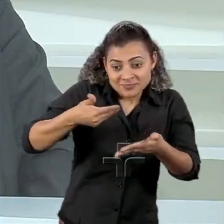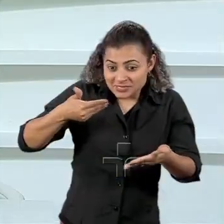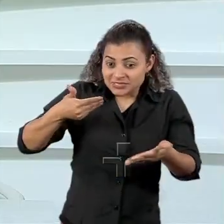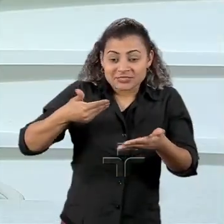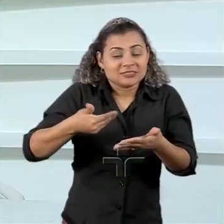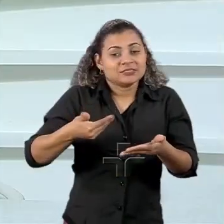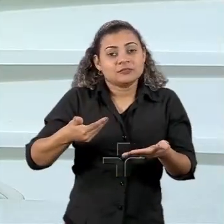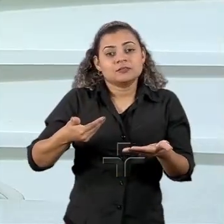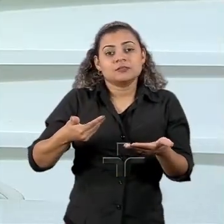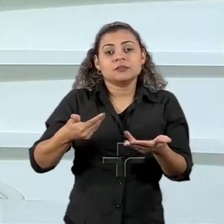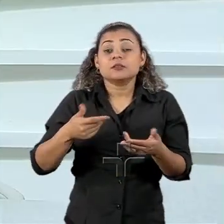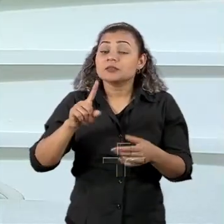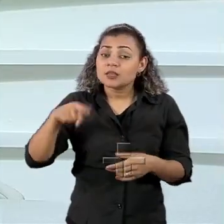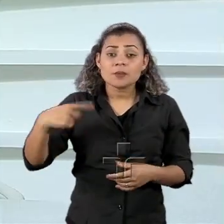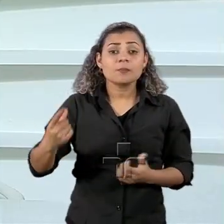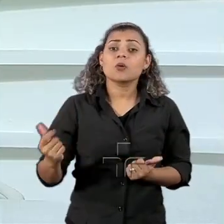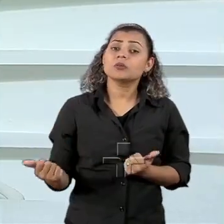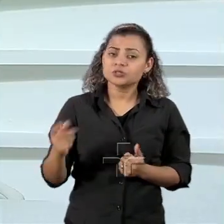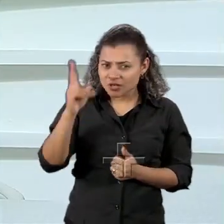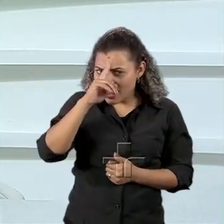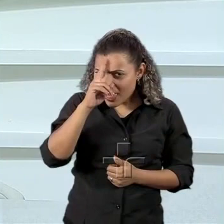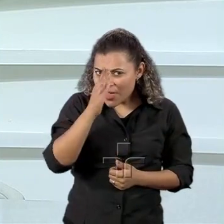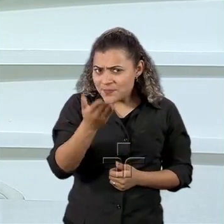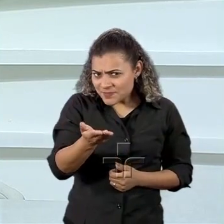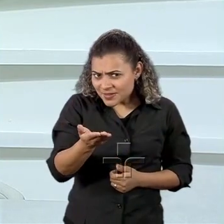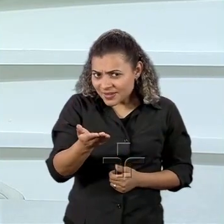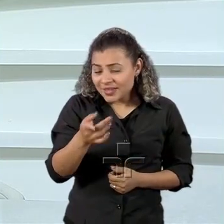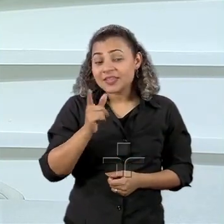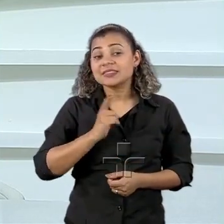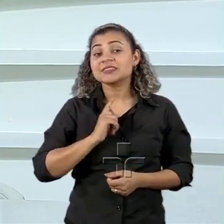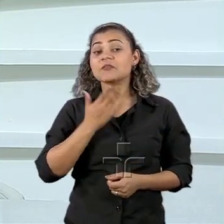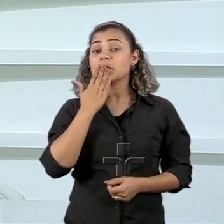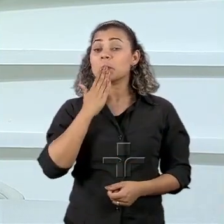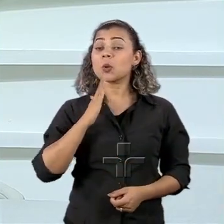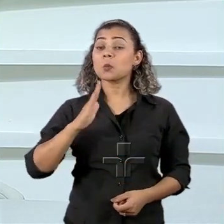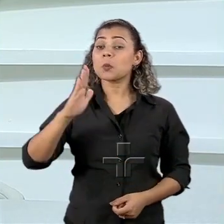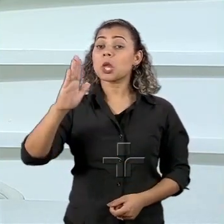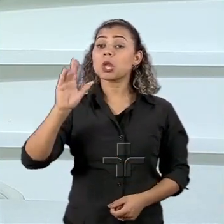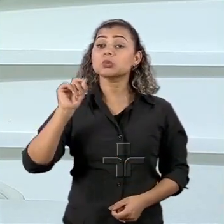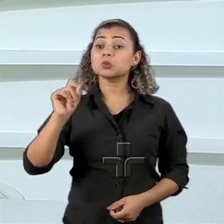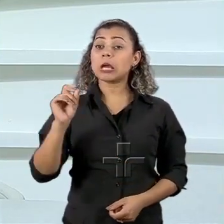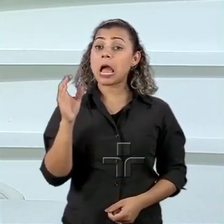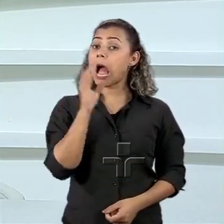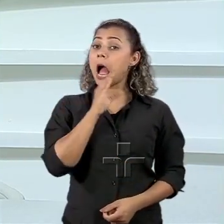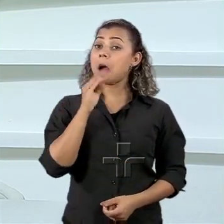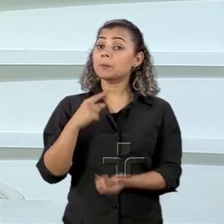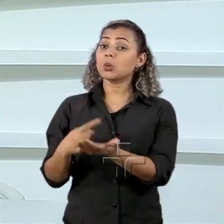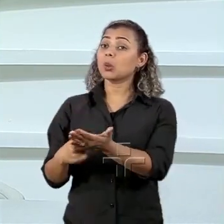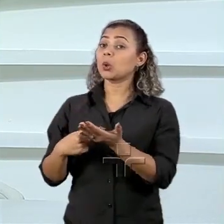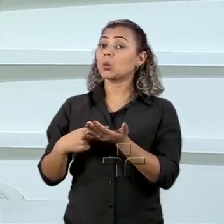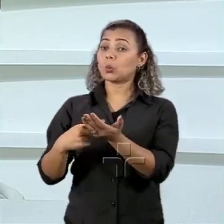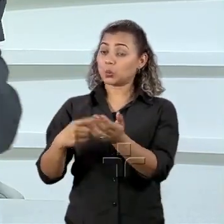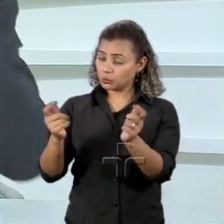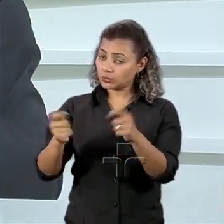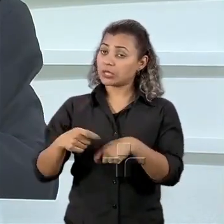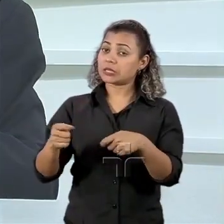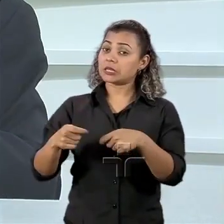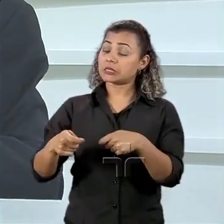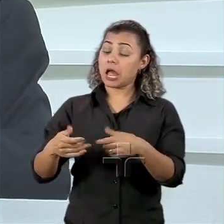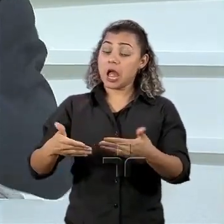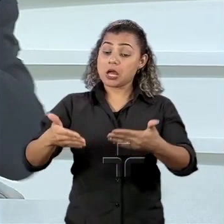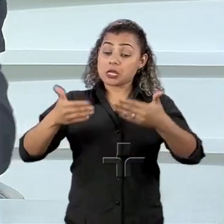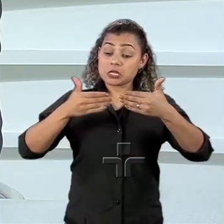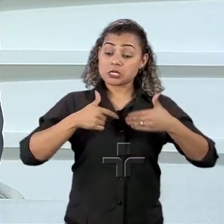o Serra assumiu, você deve se lembrar muito bem, ele foi lá com a promessa, nós vamos rapidinho fechar o acordo porque o problema estaria do lado de cá.